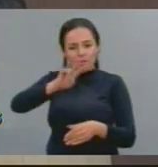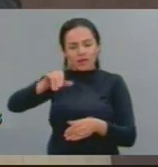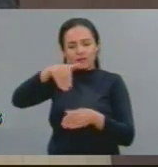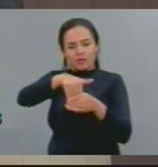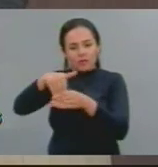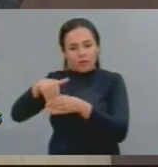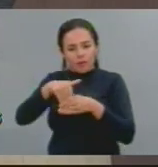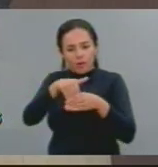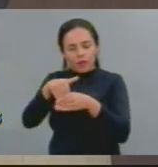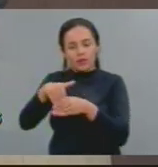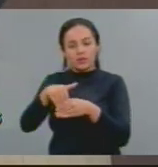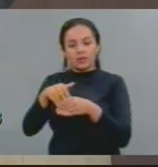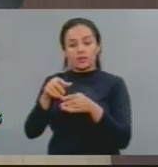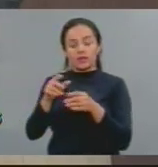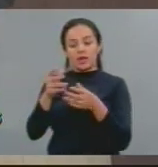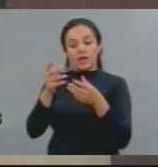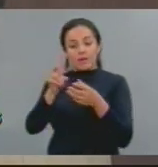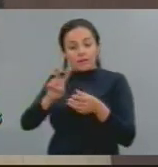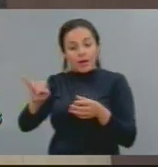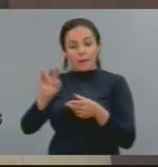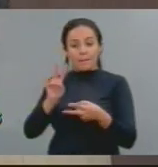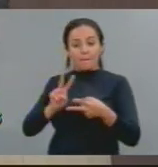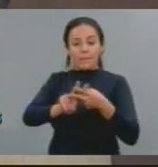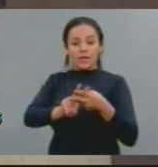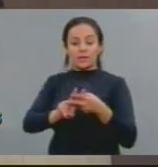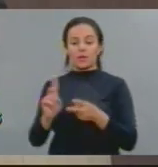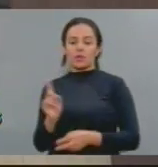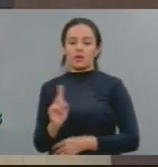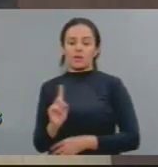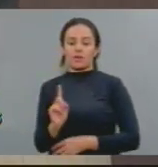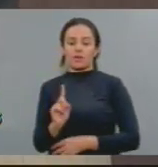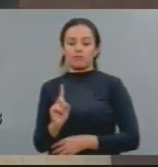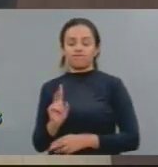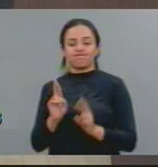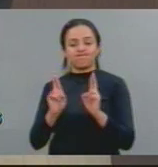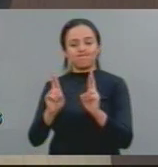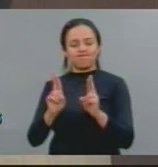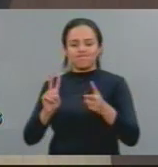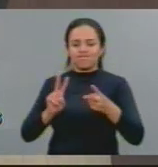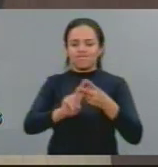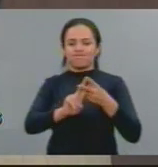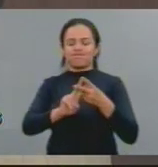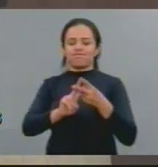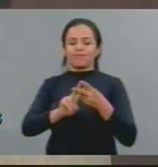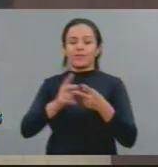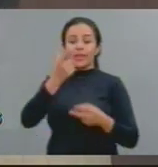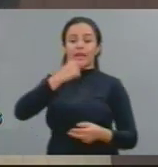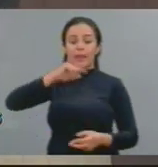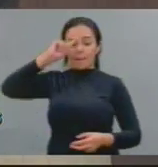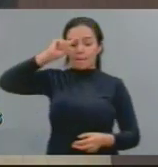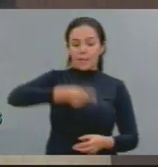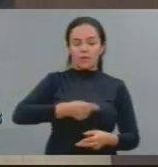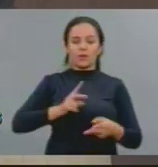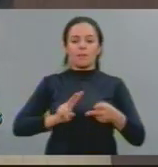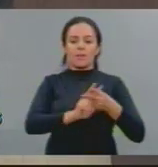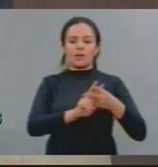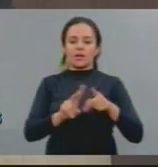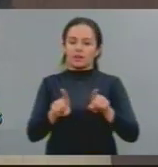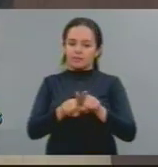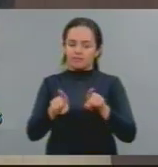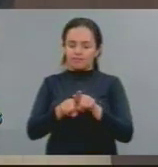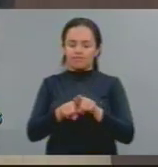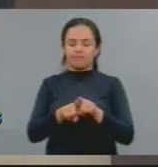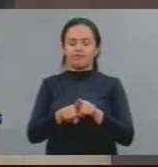suporte aos matadores, depois eles sentem no